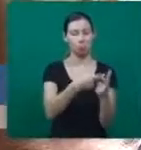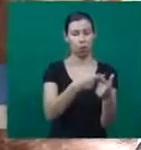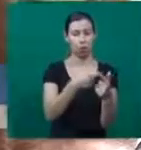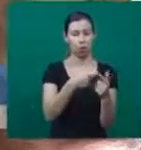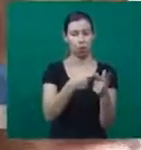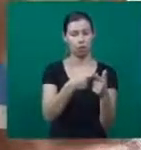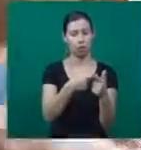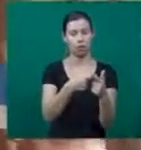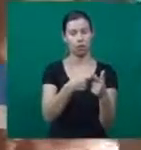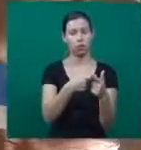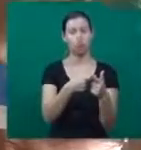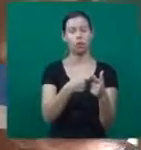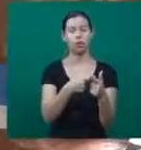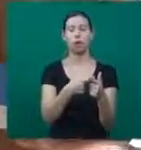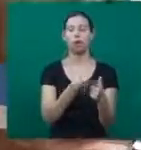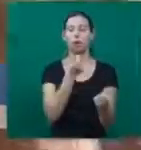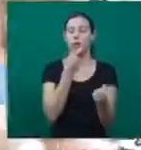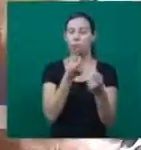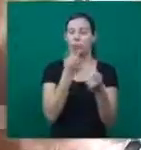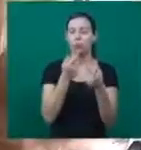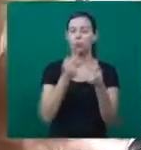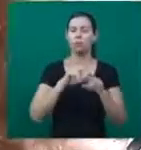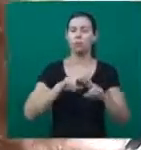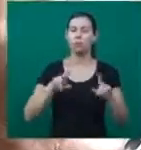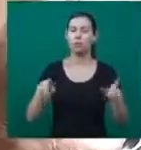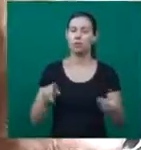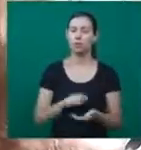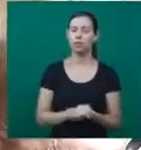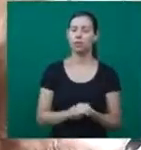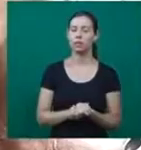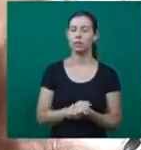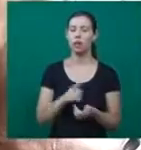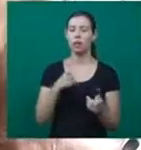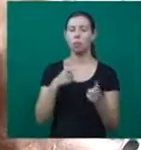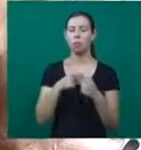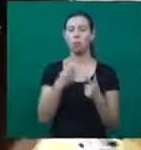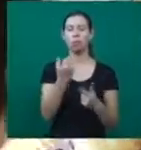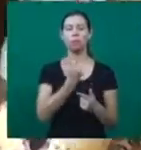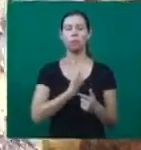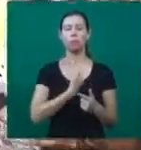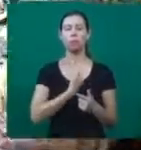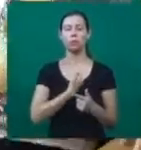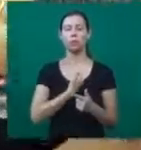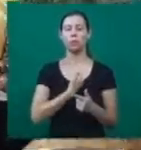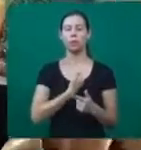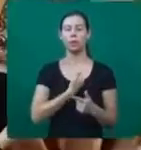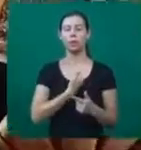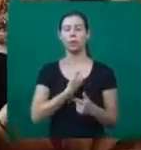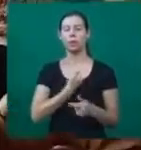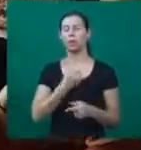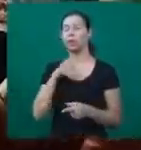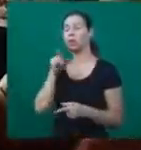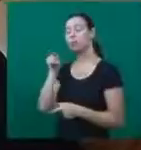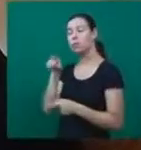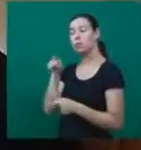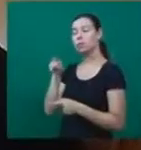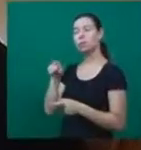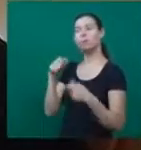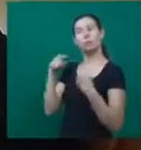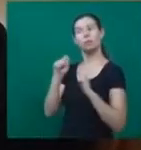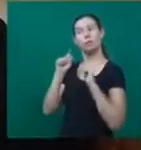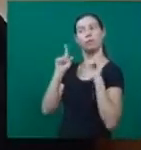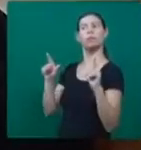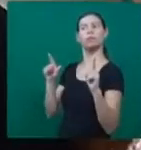Para ver, o médico me perguntou, só me recordar que não tinha recurso. Hoje, Vaguinho é o orgulho dela.